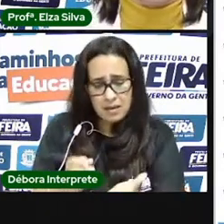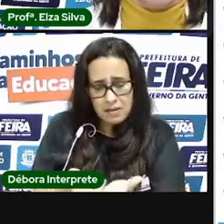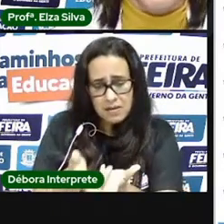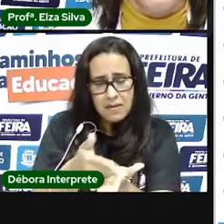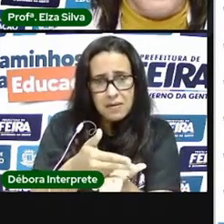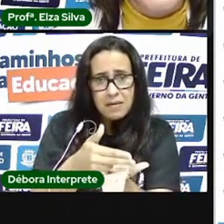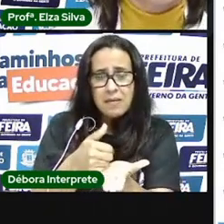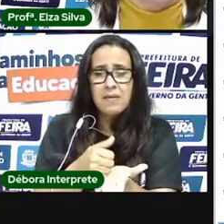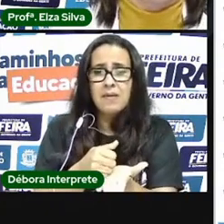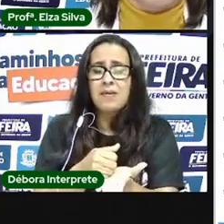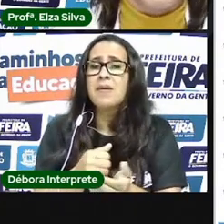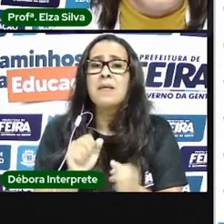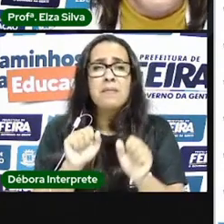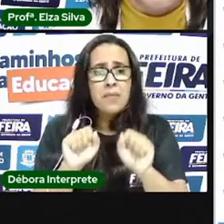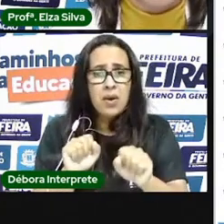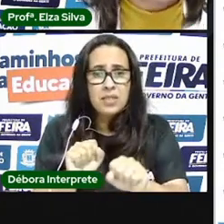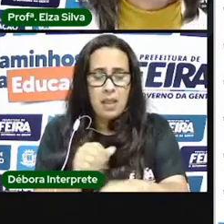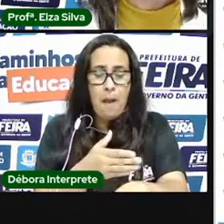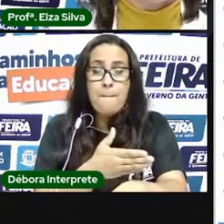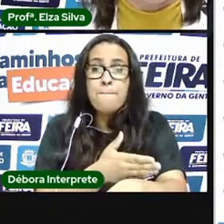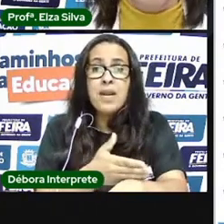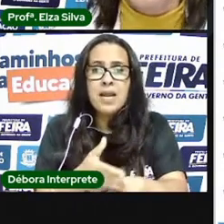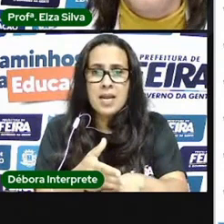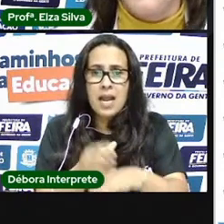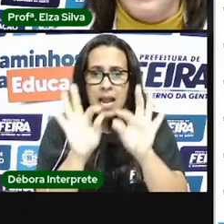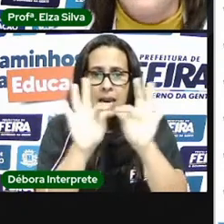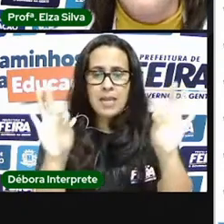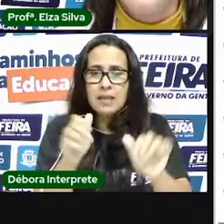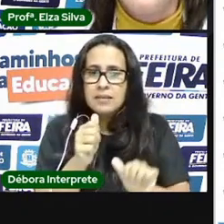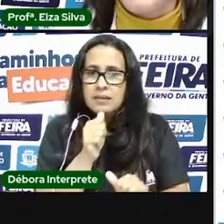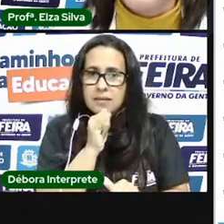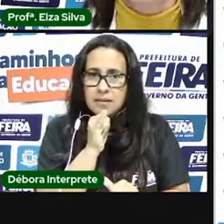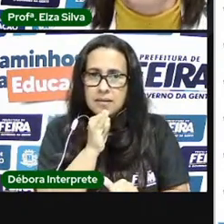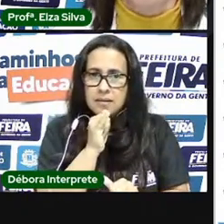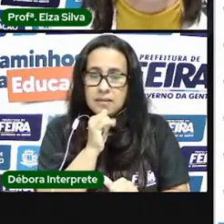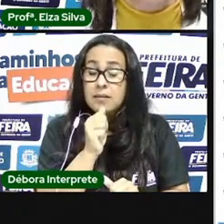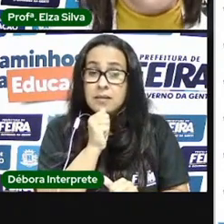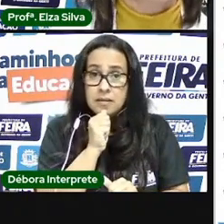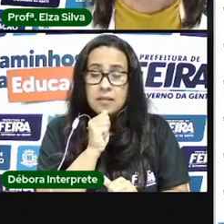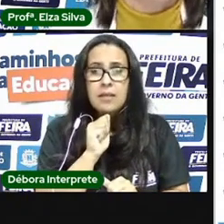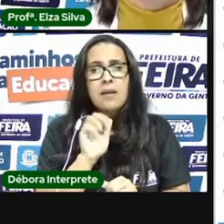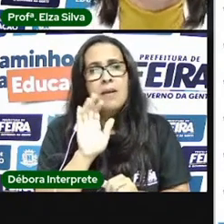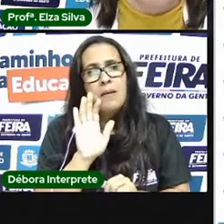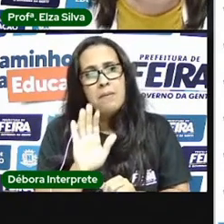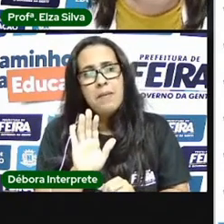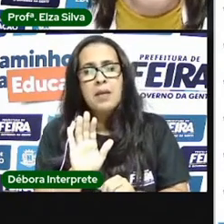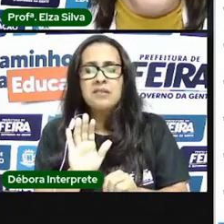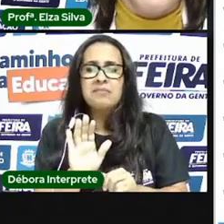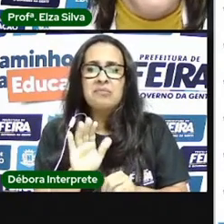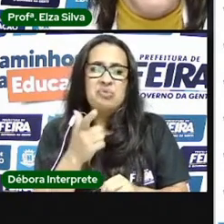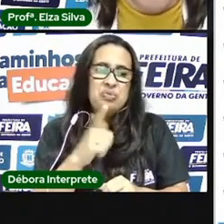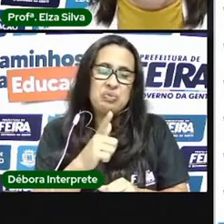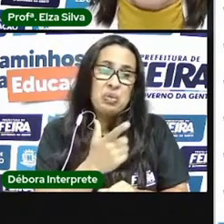em branca ótimo se não tiver linhas mas se não tiver nenhuma folha desse tipo pode utilizar o caderno de